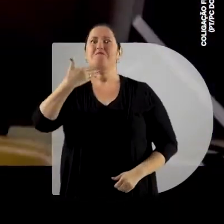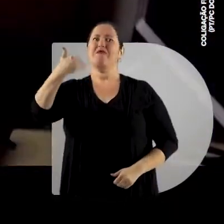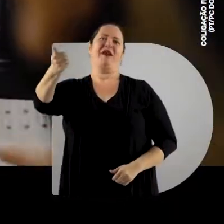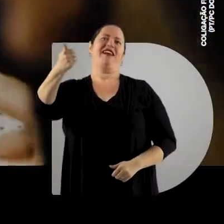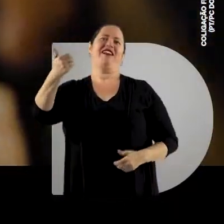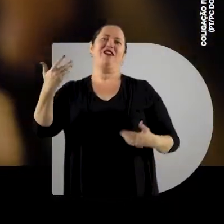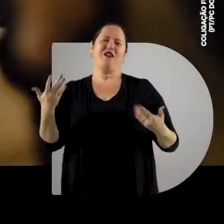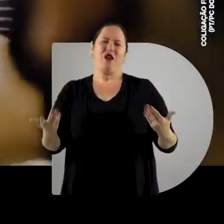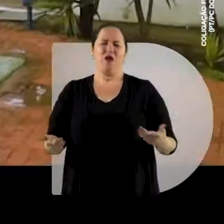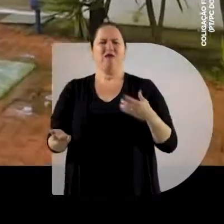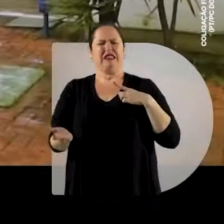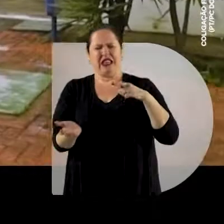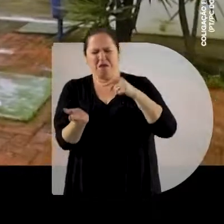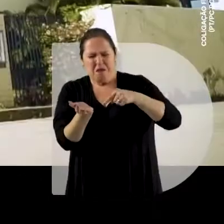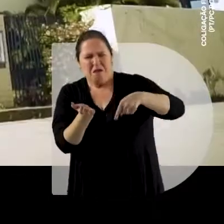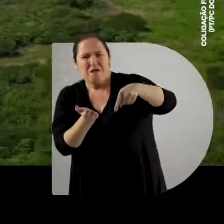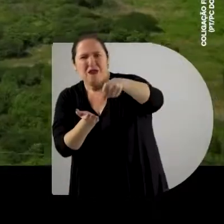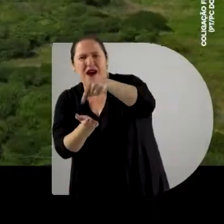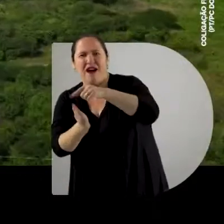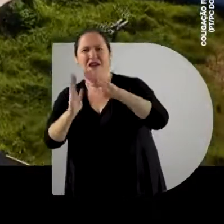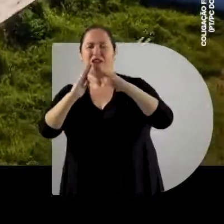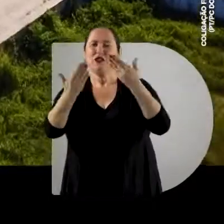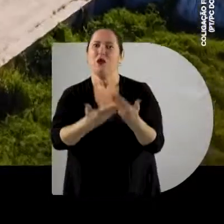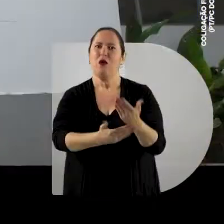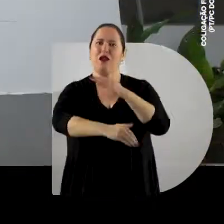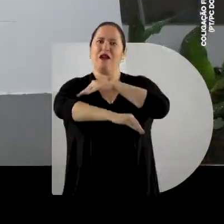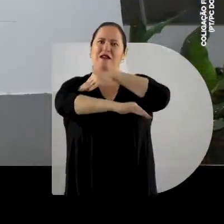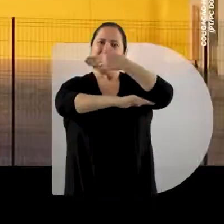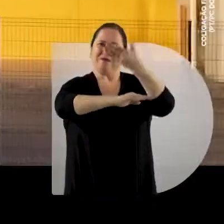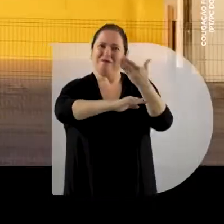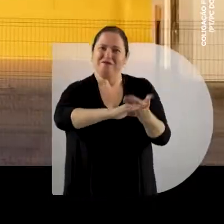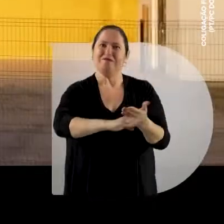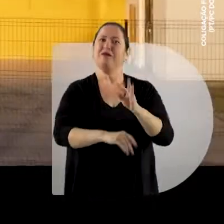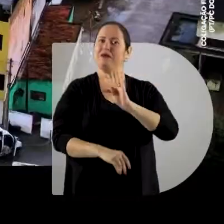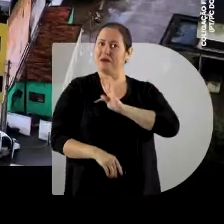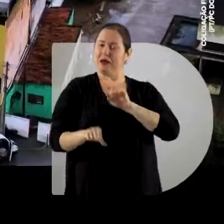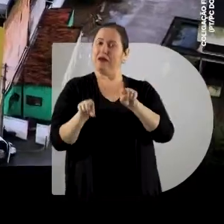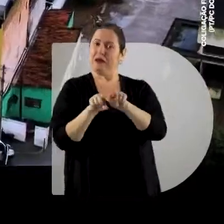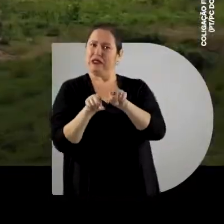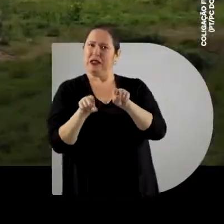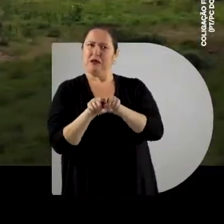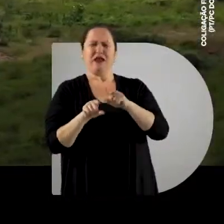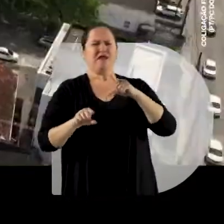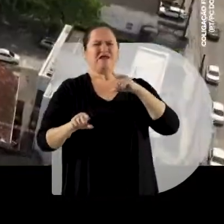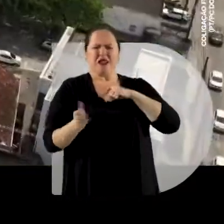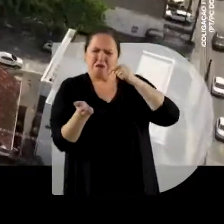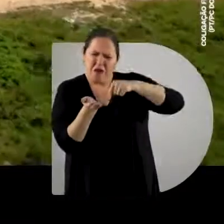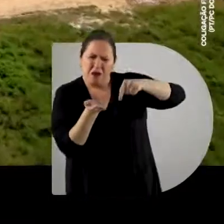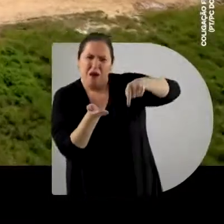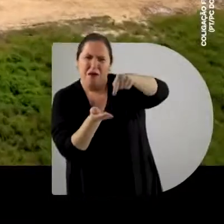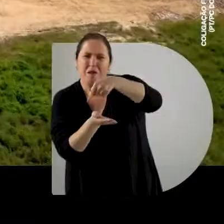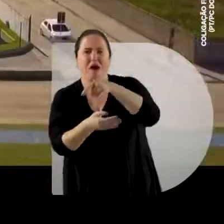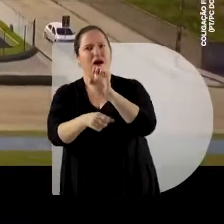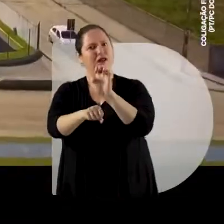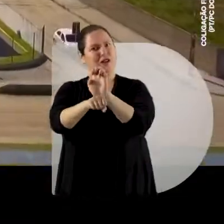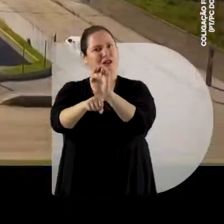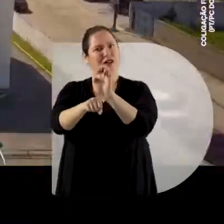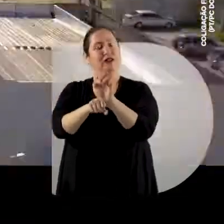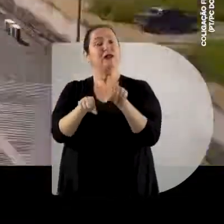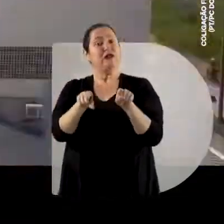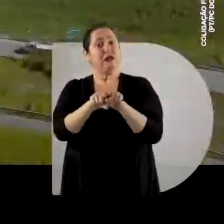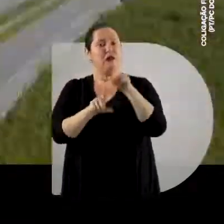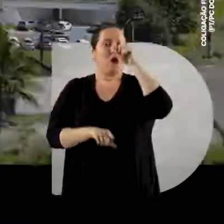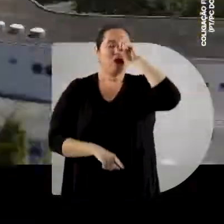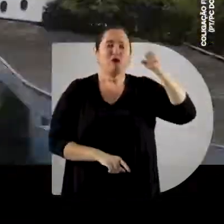melhores do país Se espalha numa imensidão de escolas técnicas e em tempo integral Tem em tudo que é canto do estado